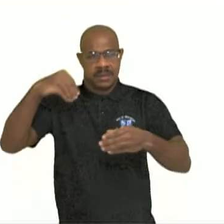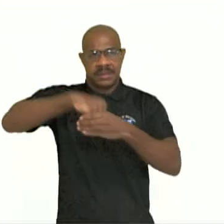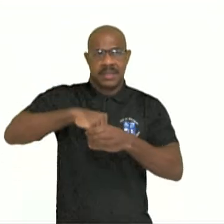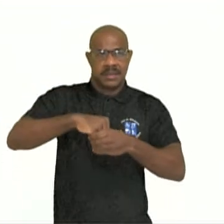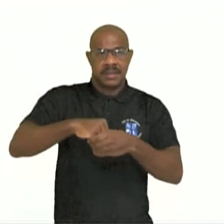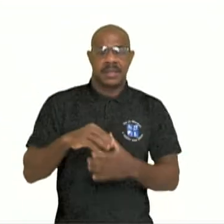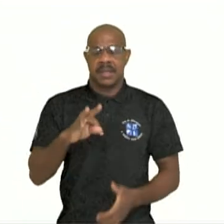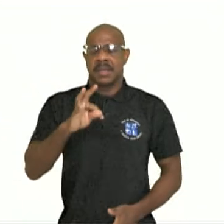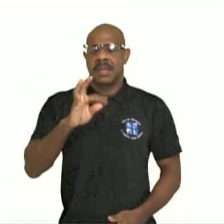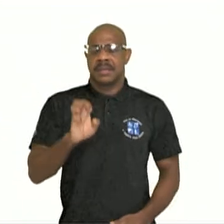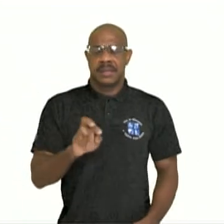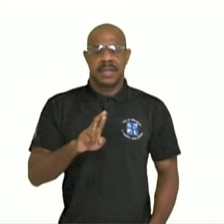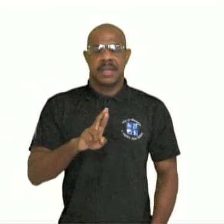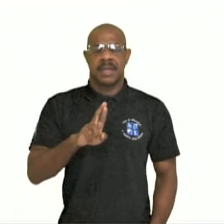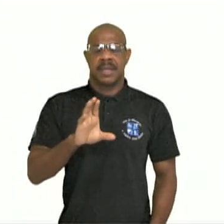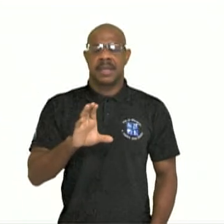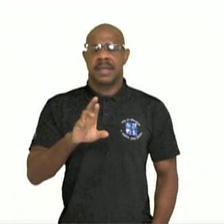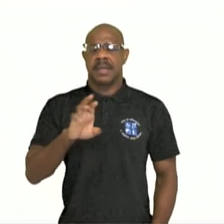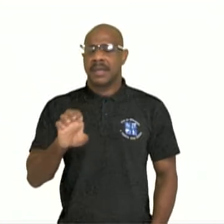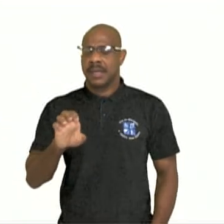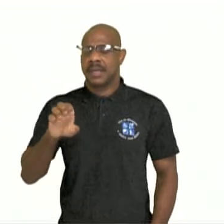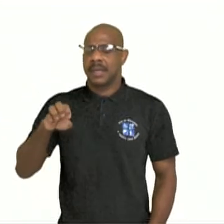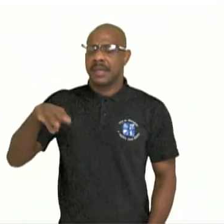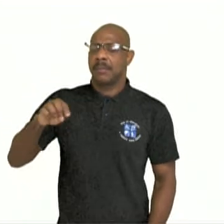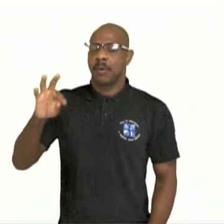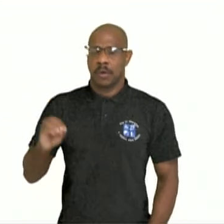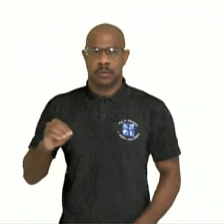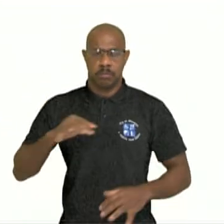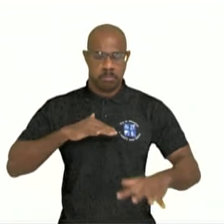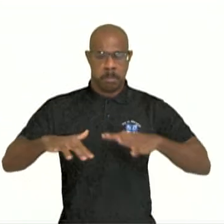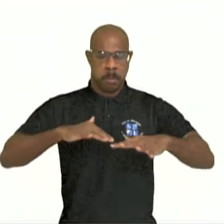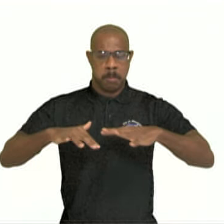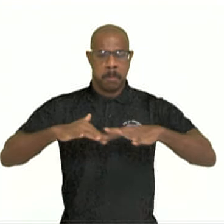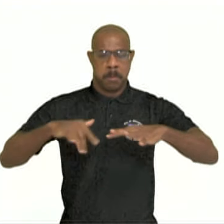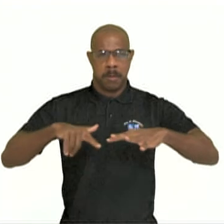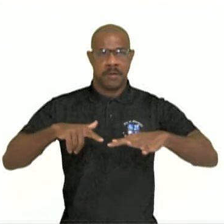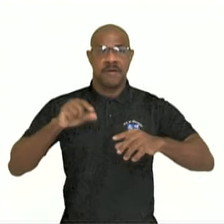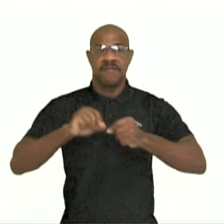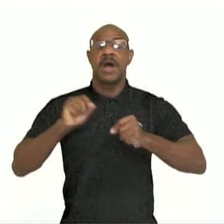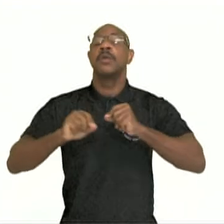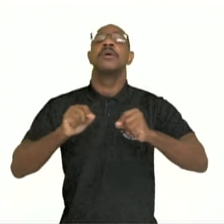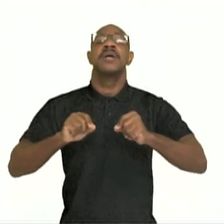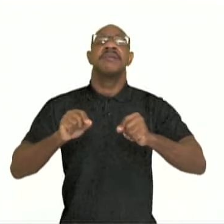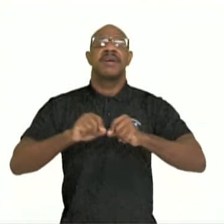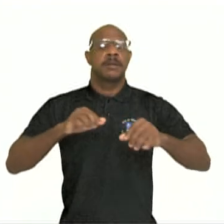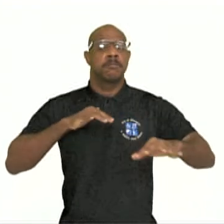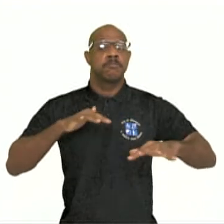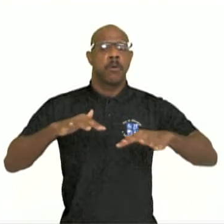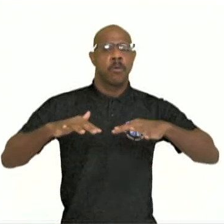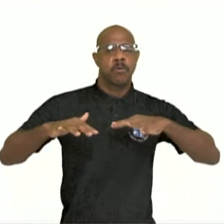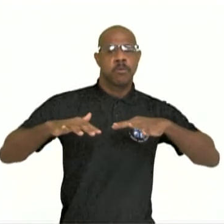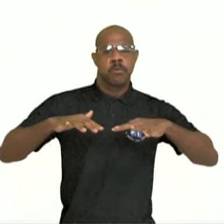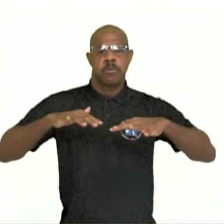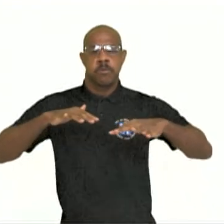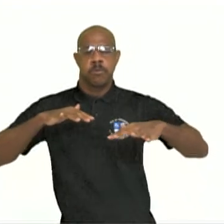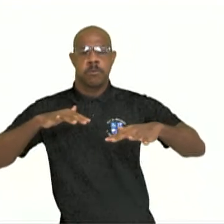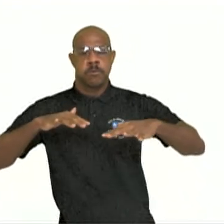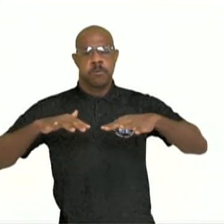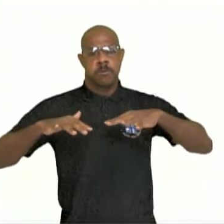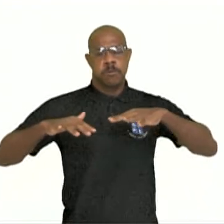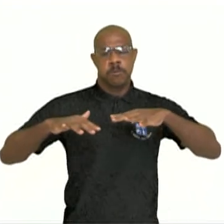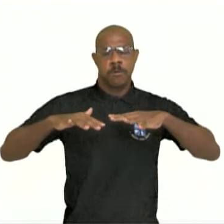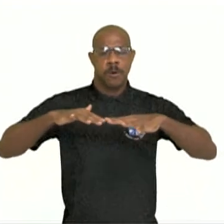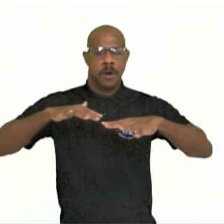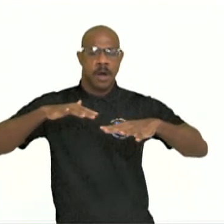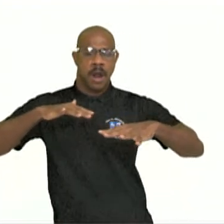terremotos, tectonismo e vulcanismo. São eles que fazem toda essa movimentação interna da Terra, toda